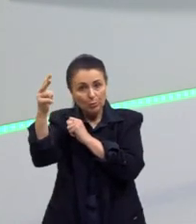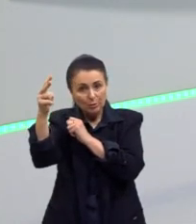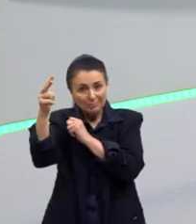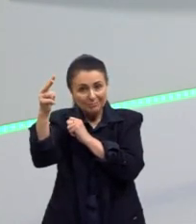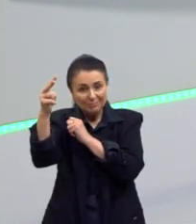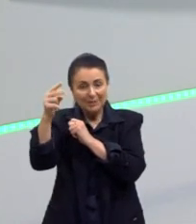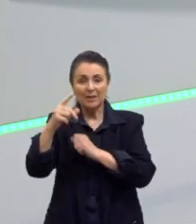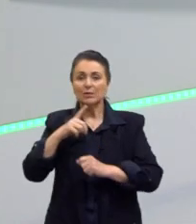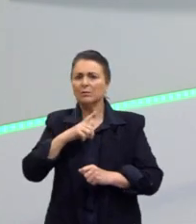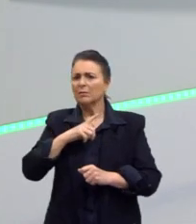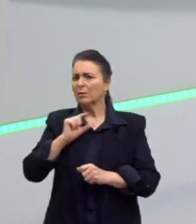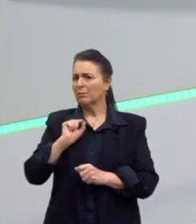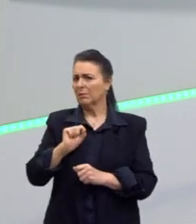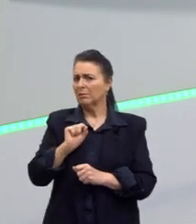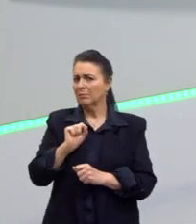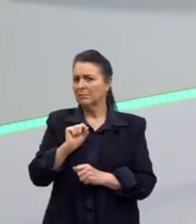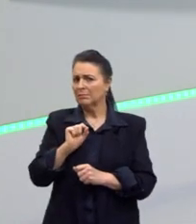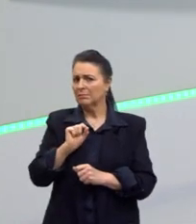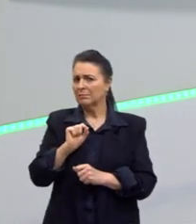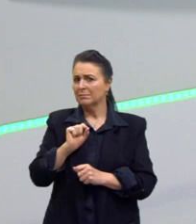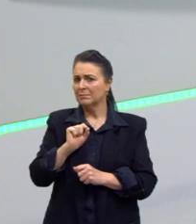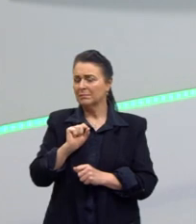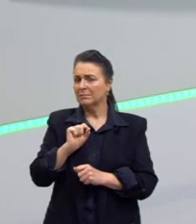dos sonhos, a gente tem o quê?